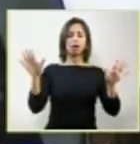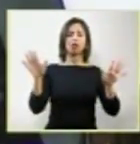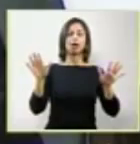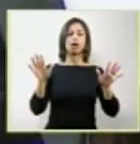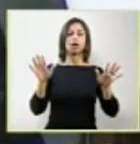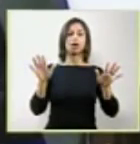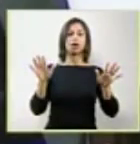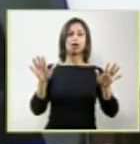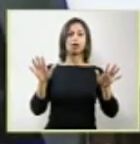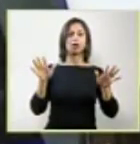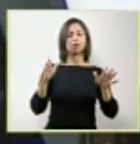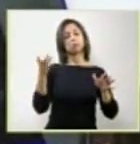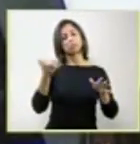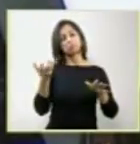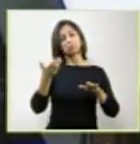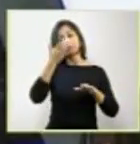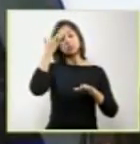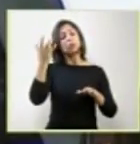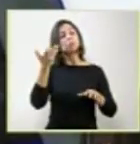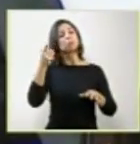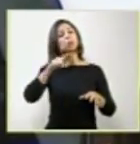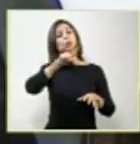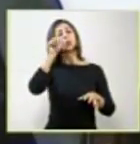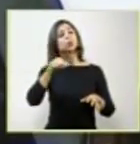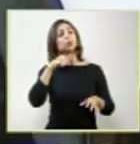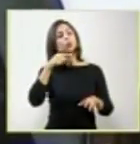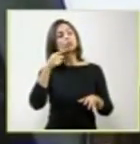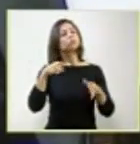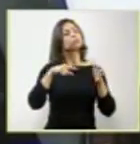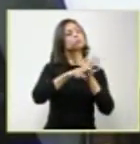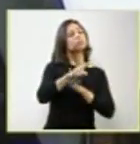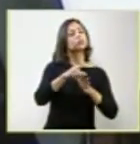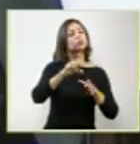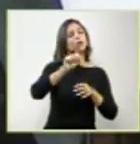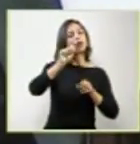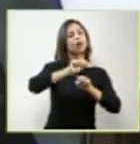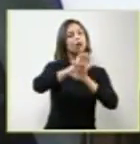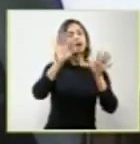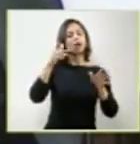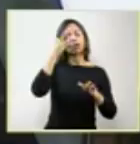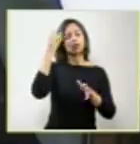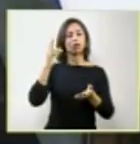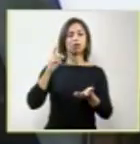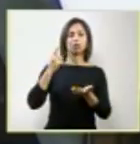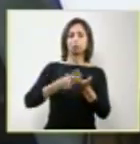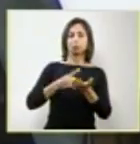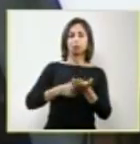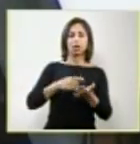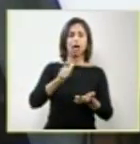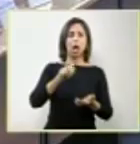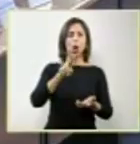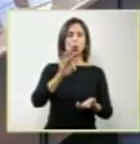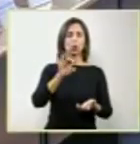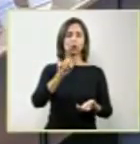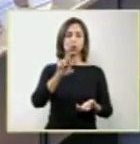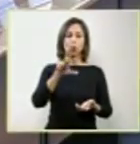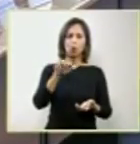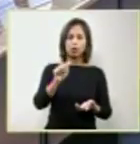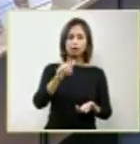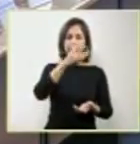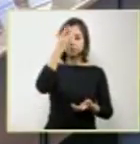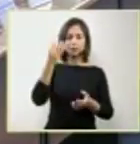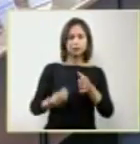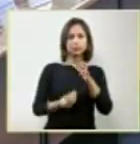pelo representante da autora da argüição de descumprimento de preceito fundamental,